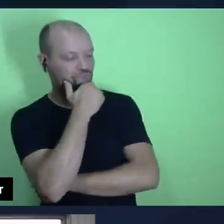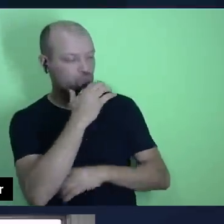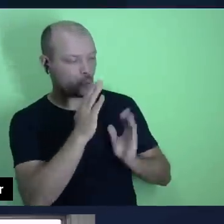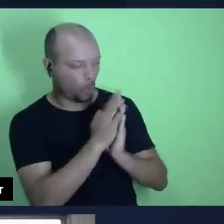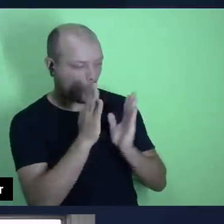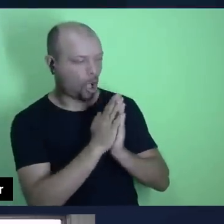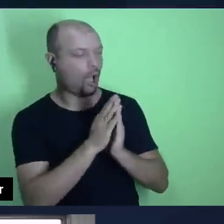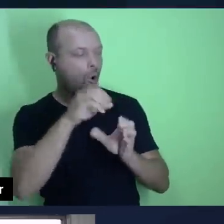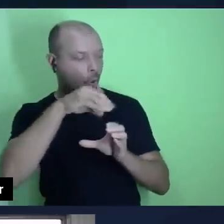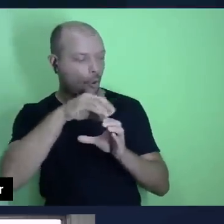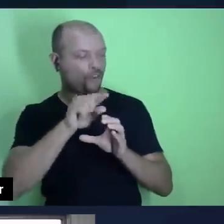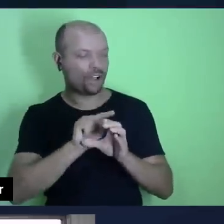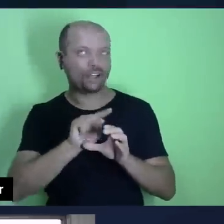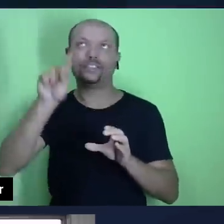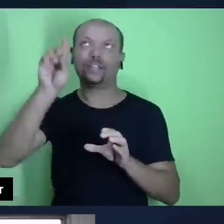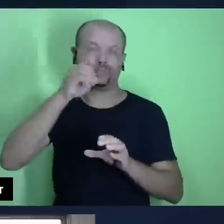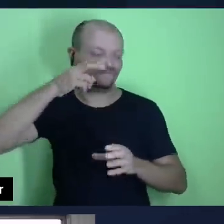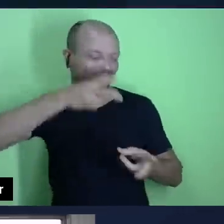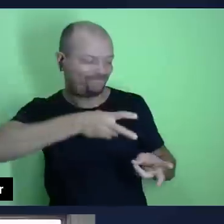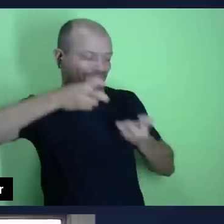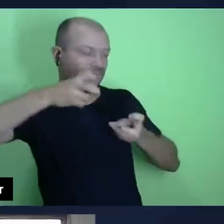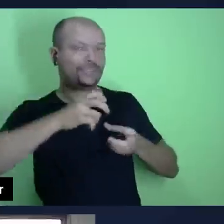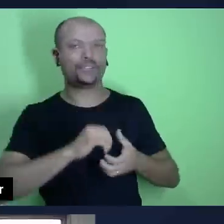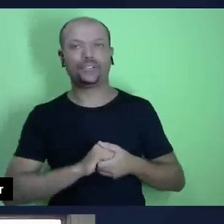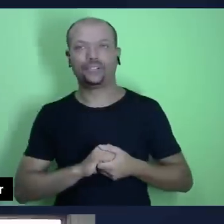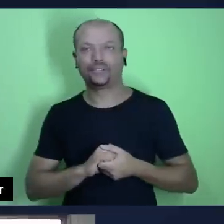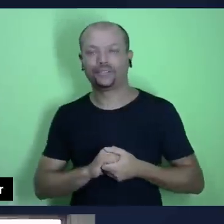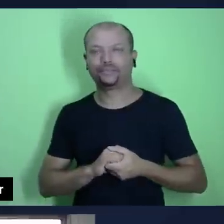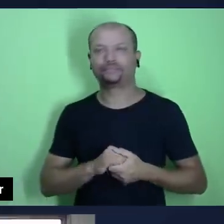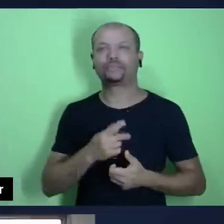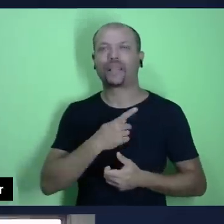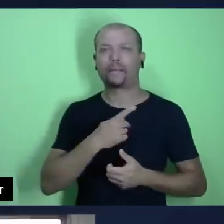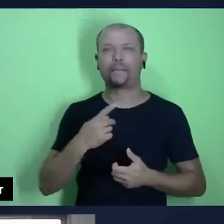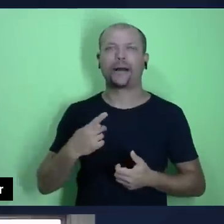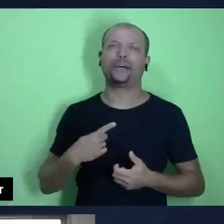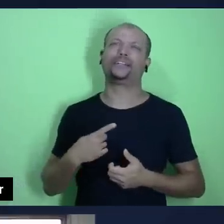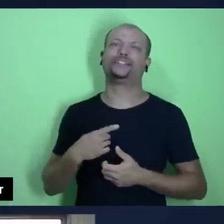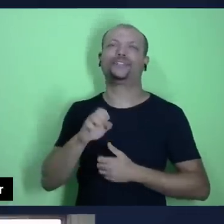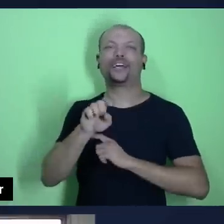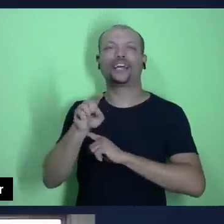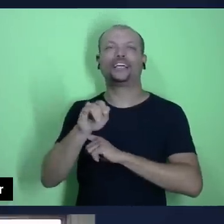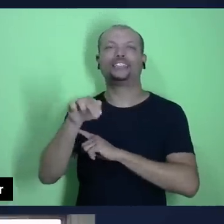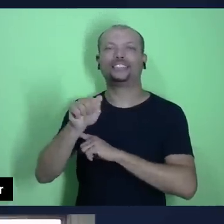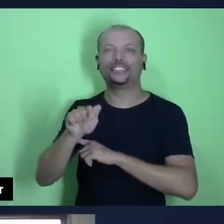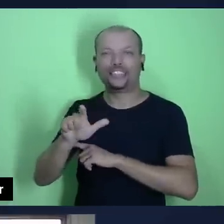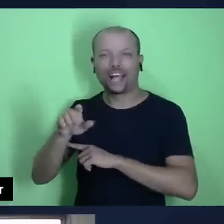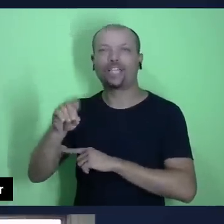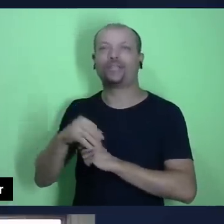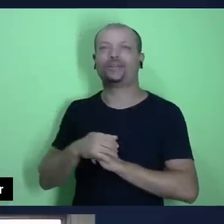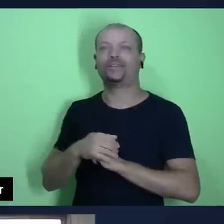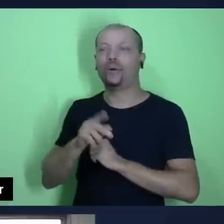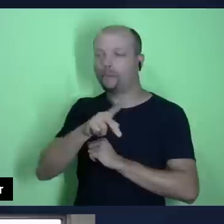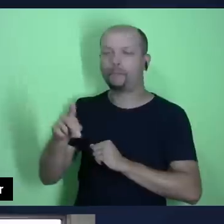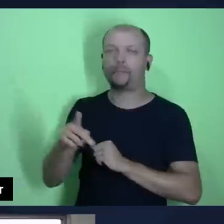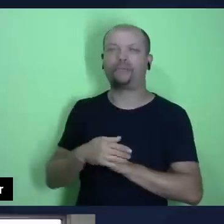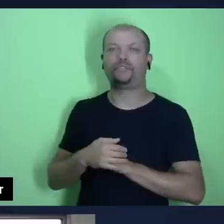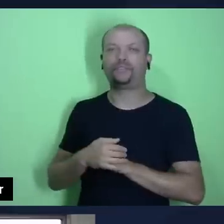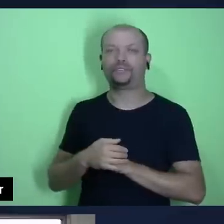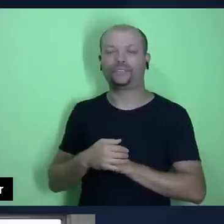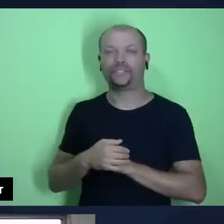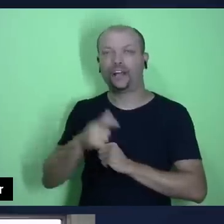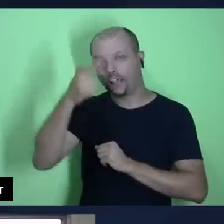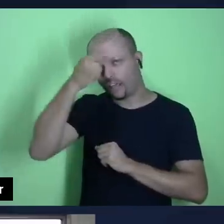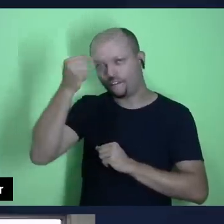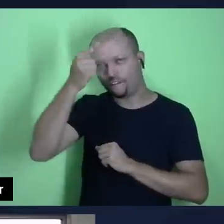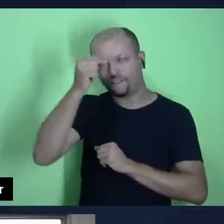subiram até o trono celestial. Pastor Esinaldo Pereira, professor de Antigo Testamento ali da nossa querida